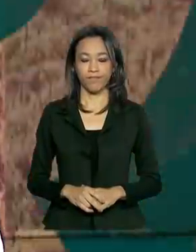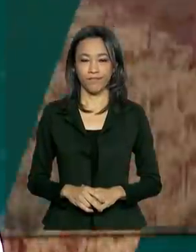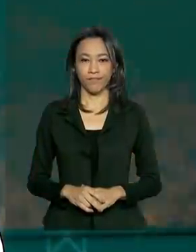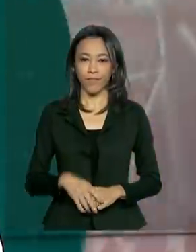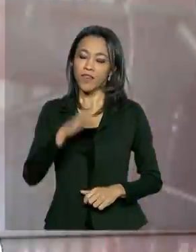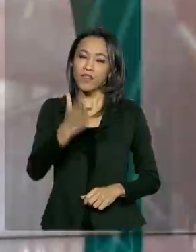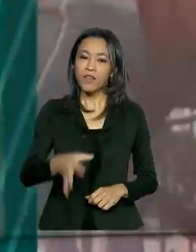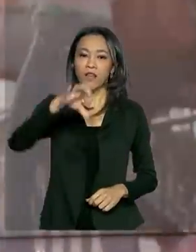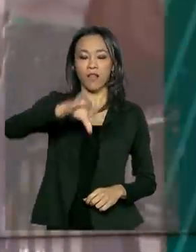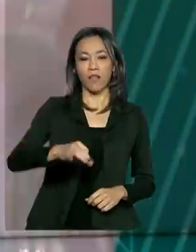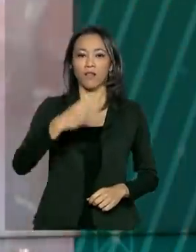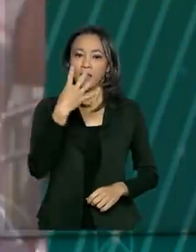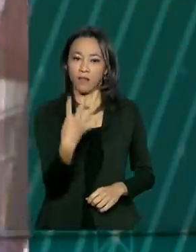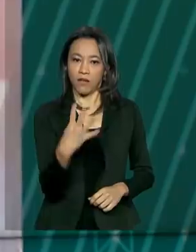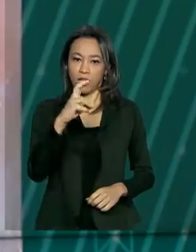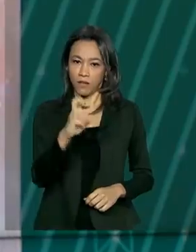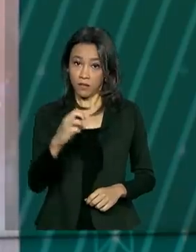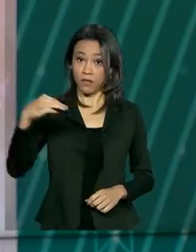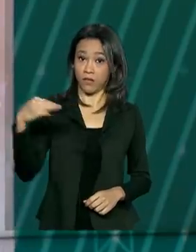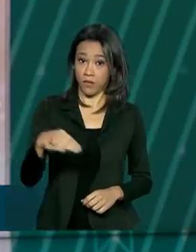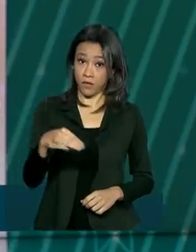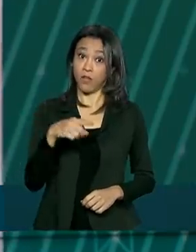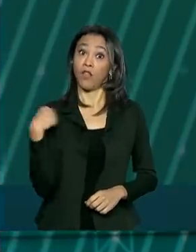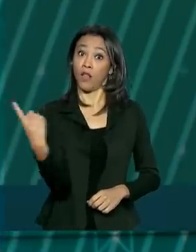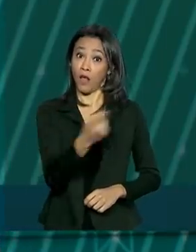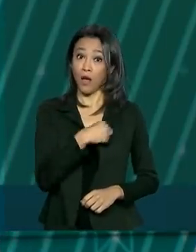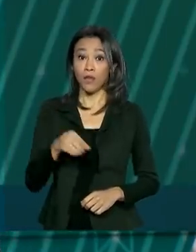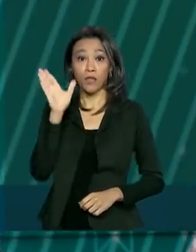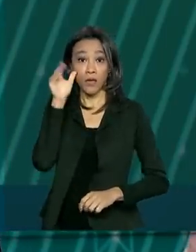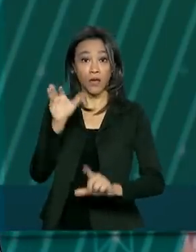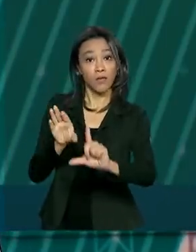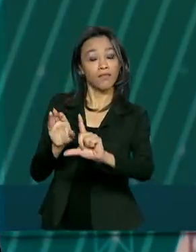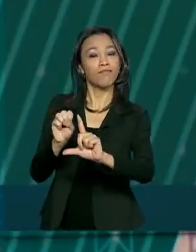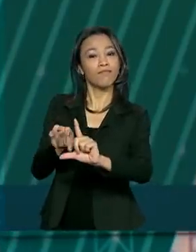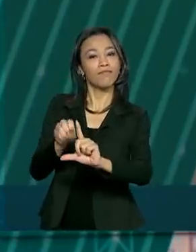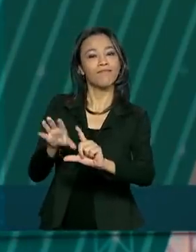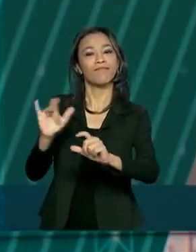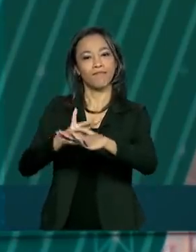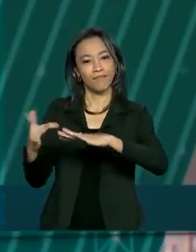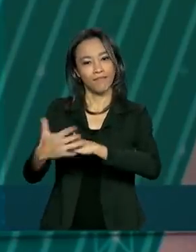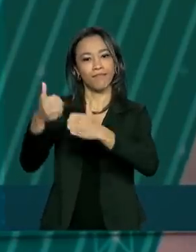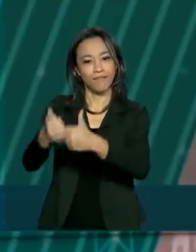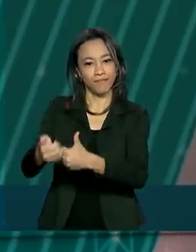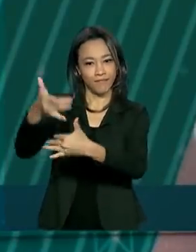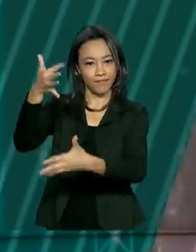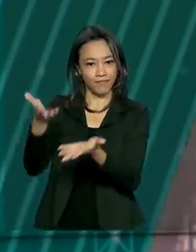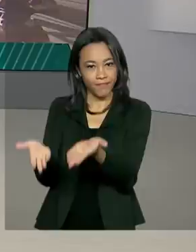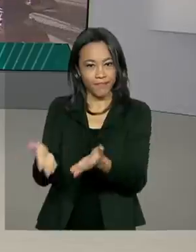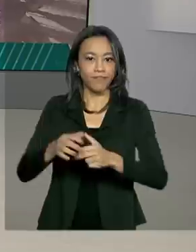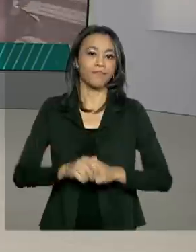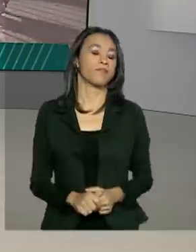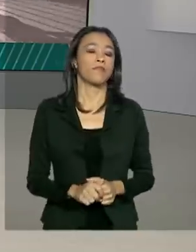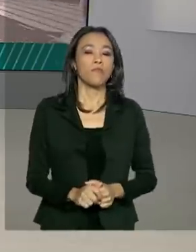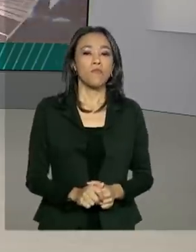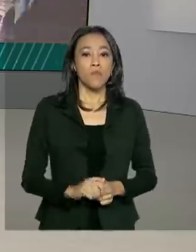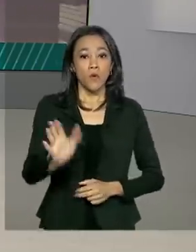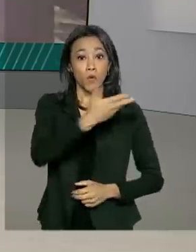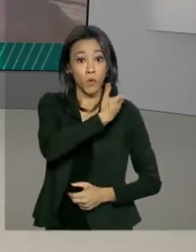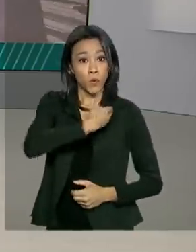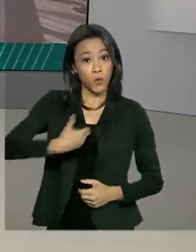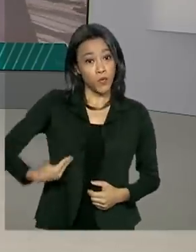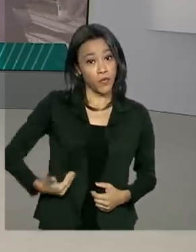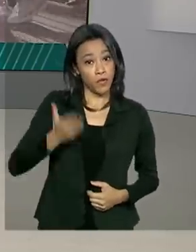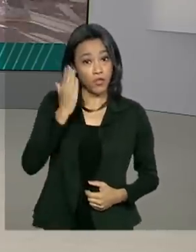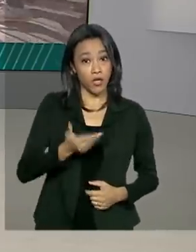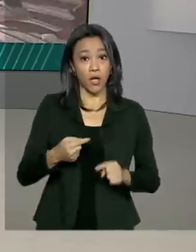São 9 horas e 45 minutos. Nós estamos ao vivo também pelas redes sociais. O governo